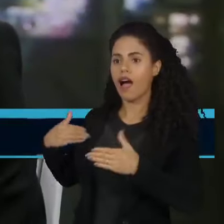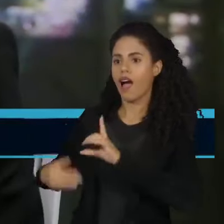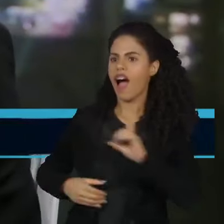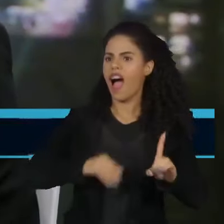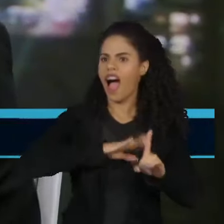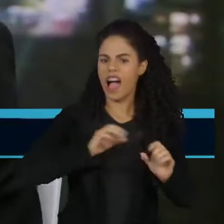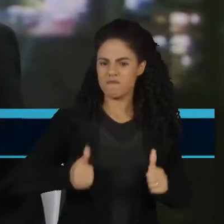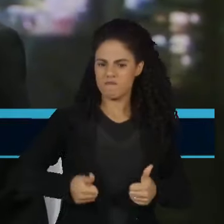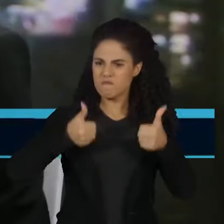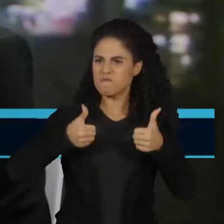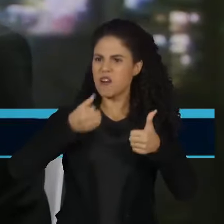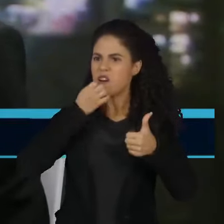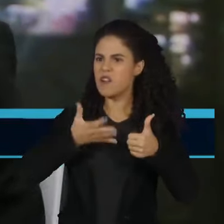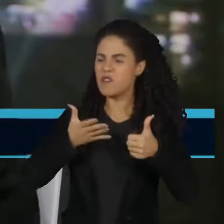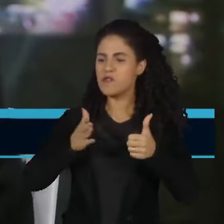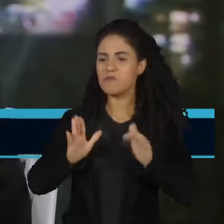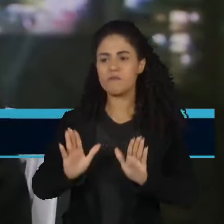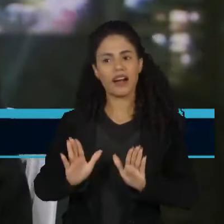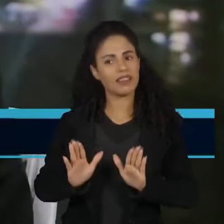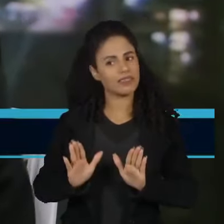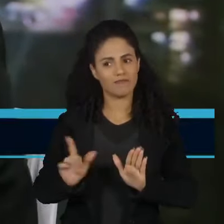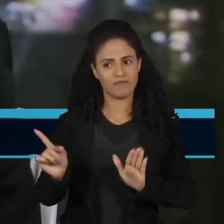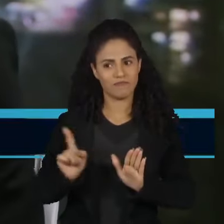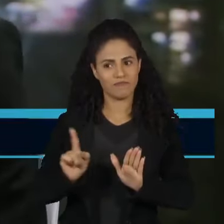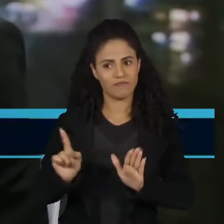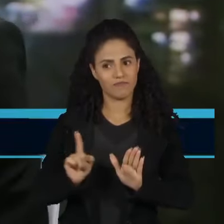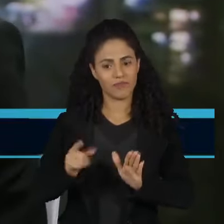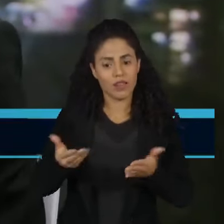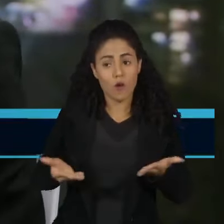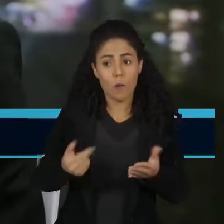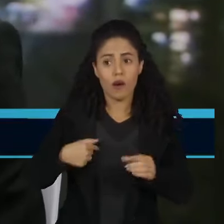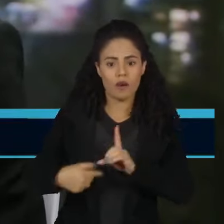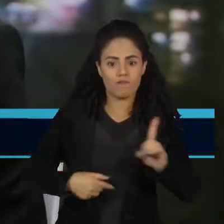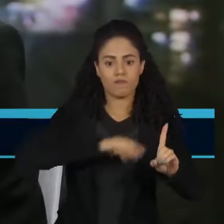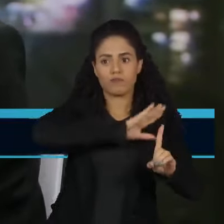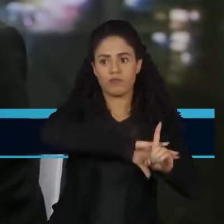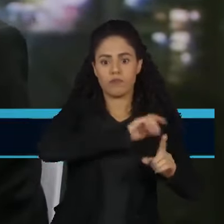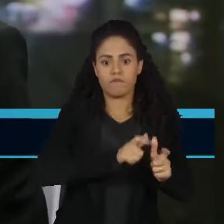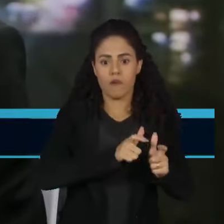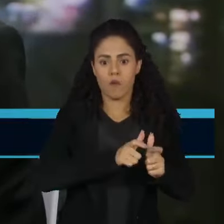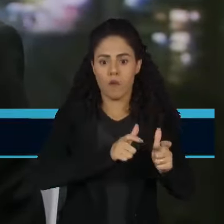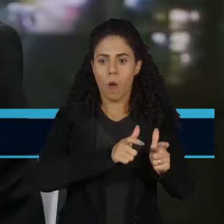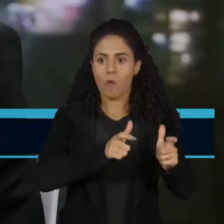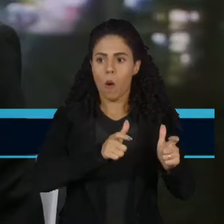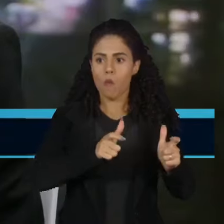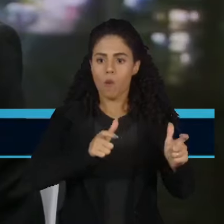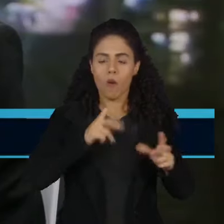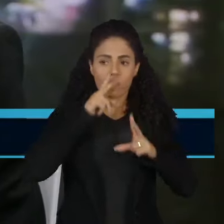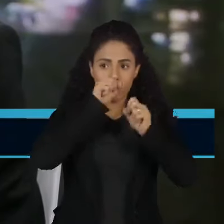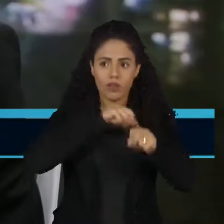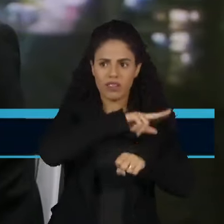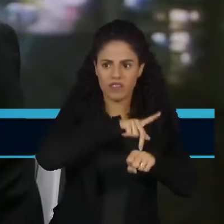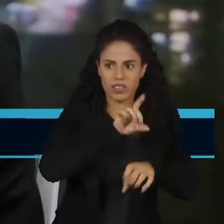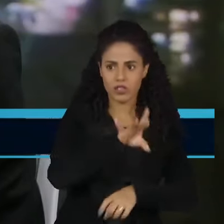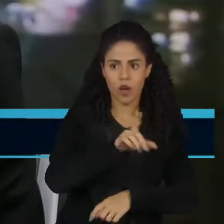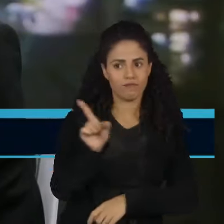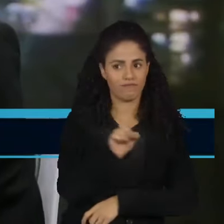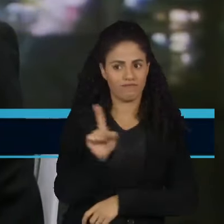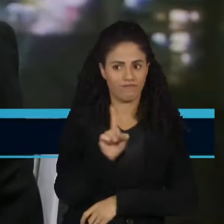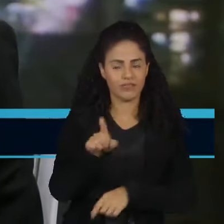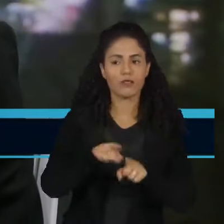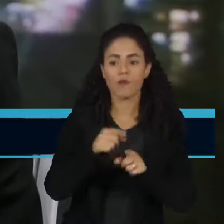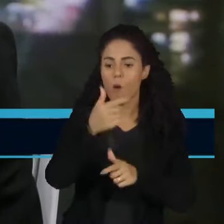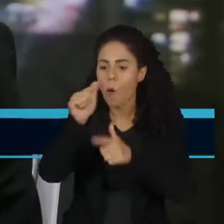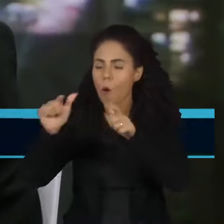totalmente liquidada e sem fôlego. E não é só na França. A gente tem visto essa